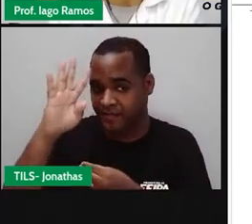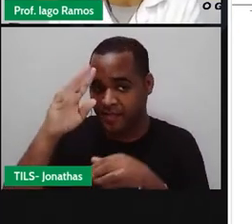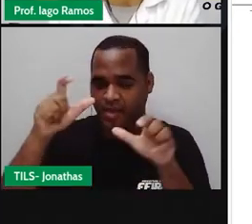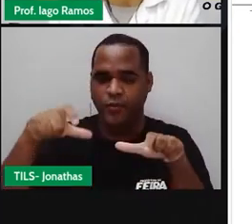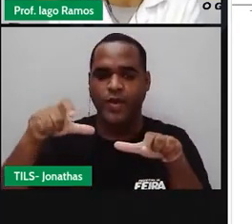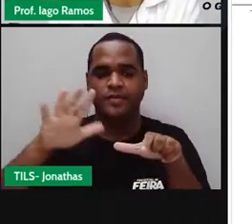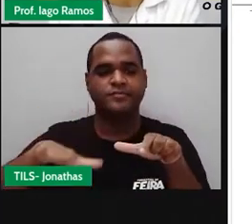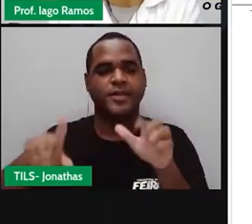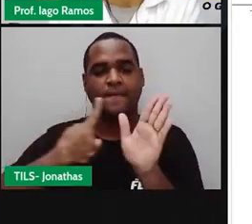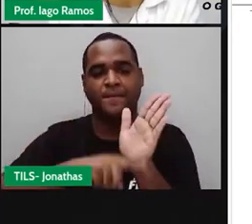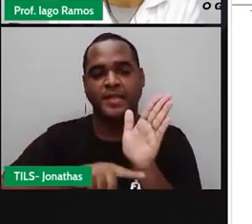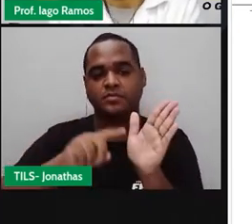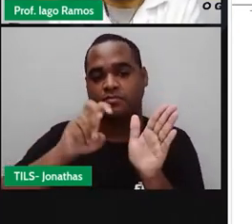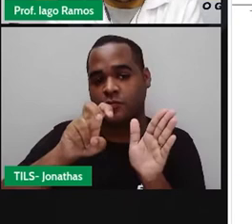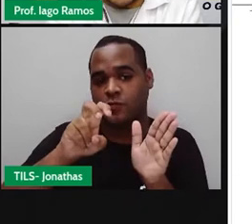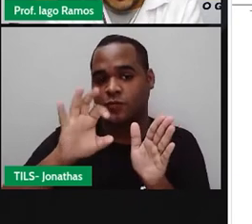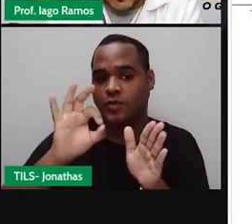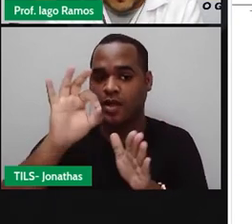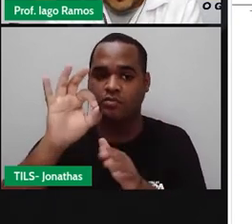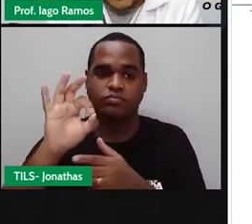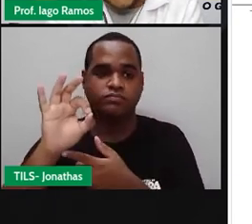menos cinco graus Celsius.